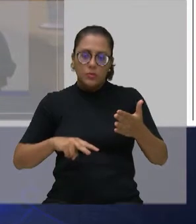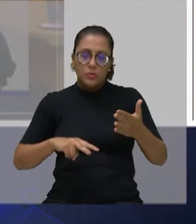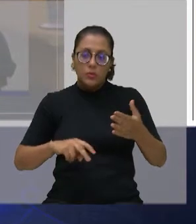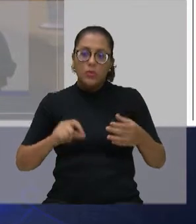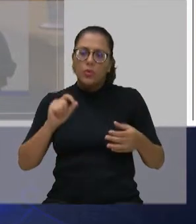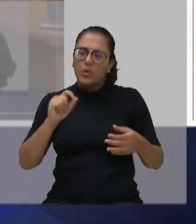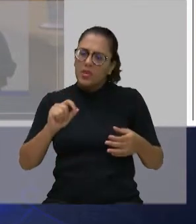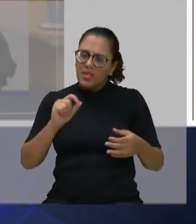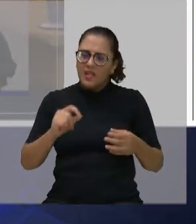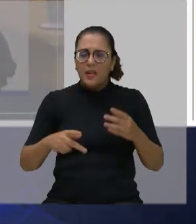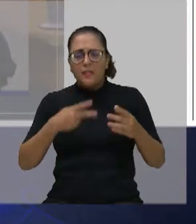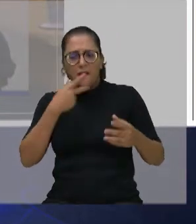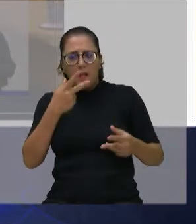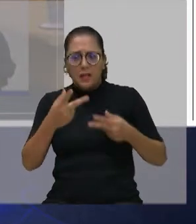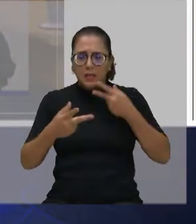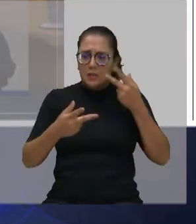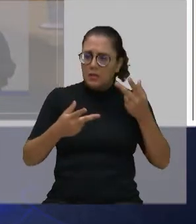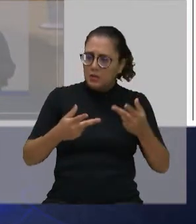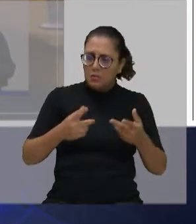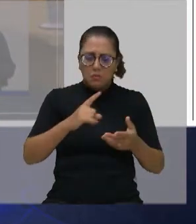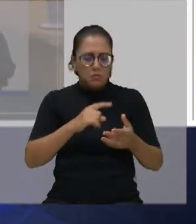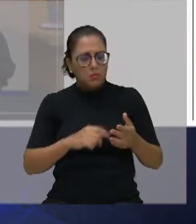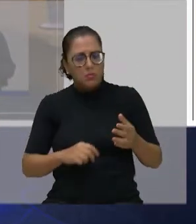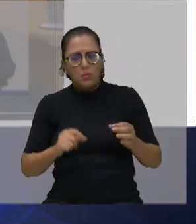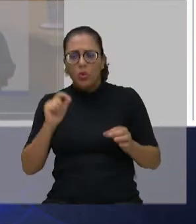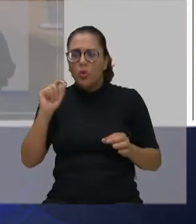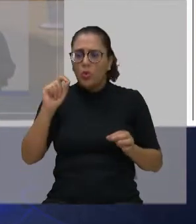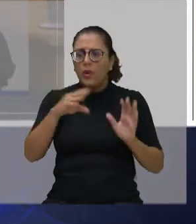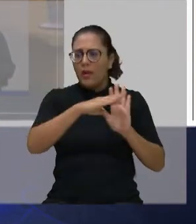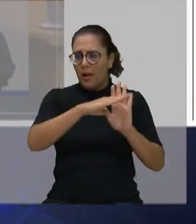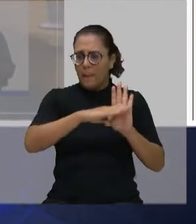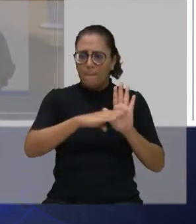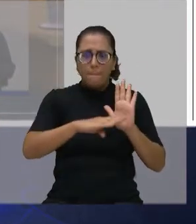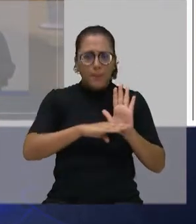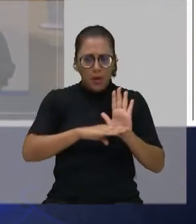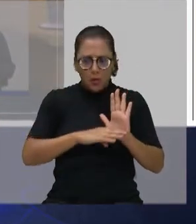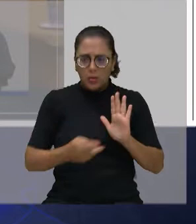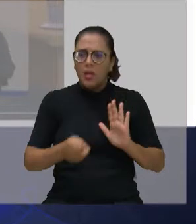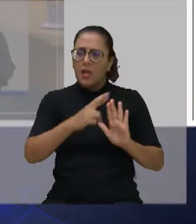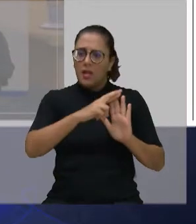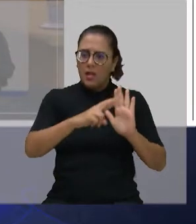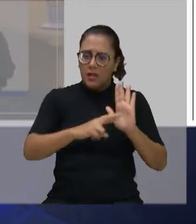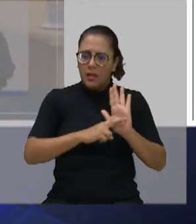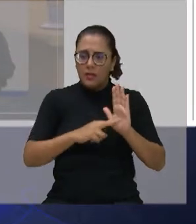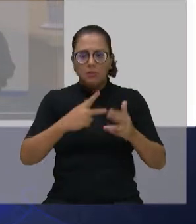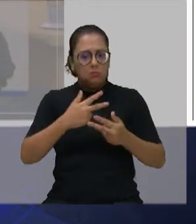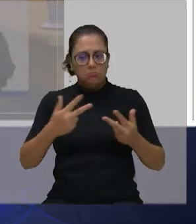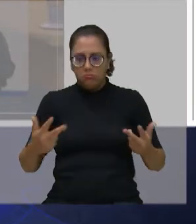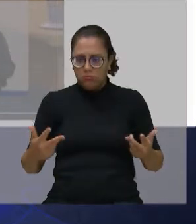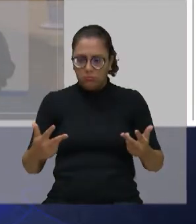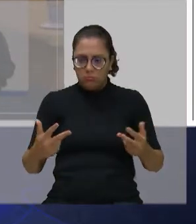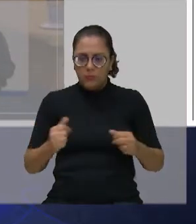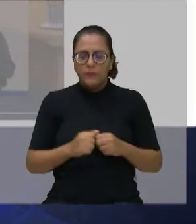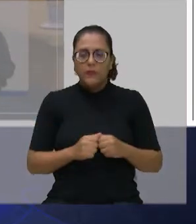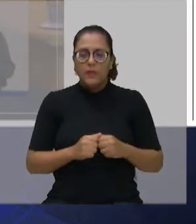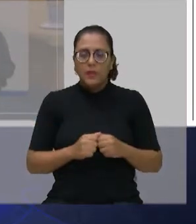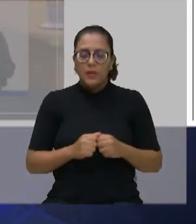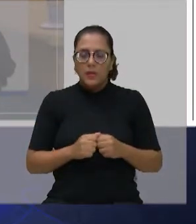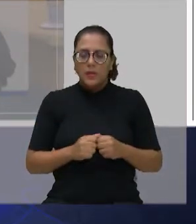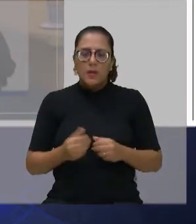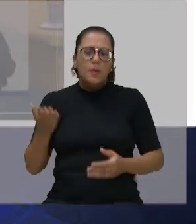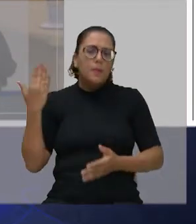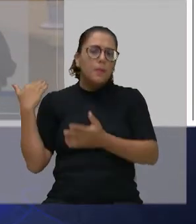indicações e os destaques. E a inclusão de requerimentos. Essa foi na sessão do dia